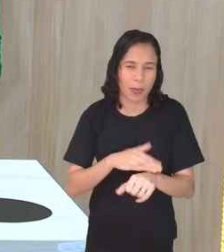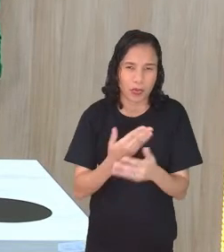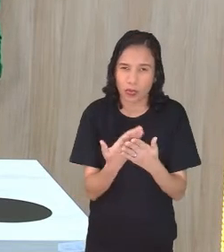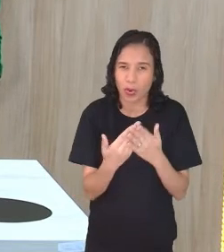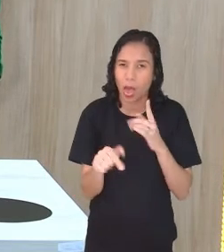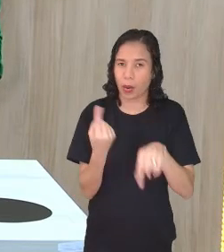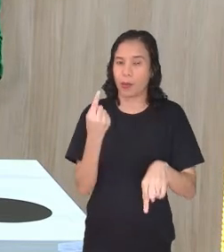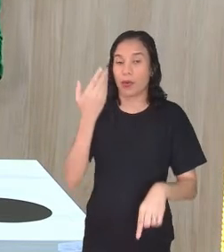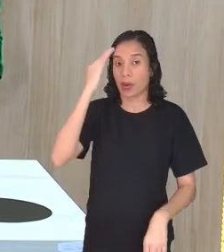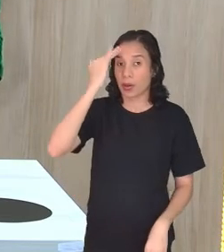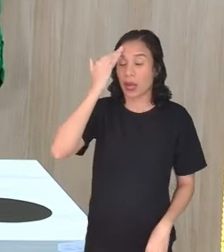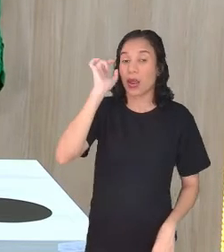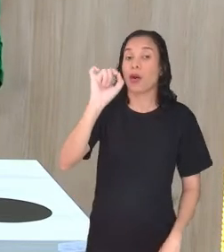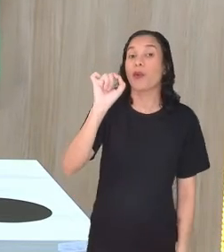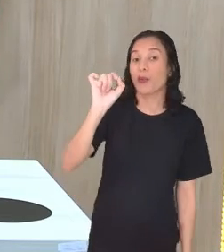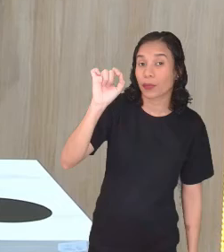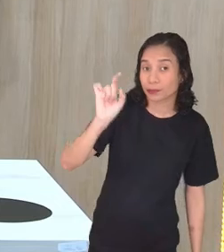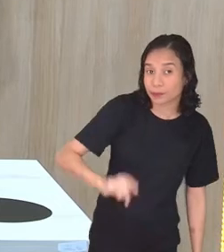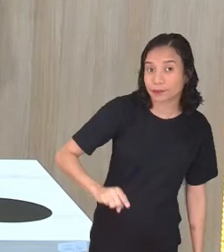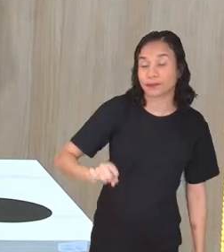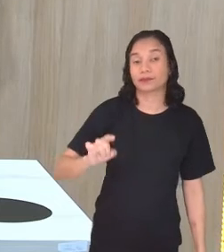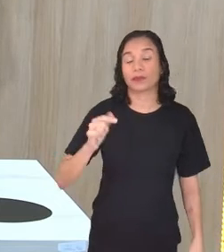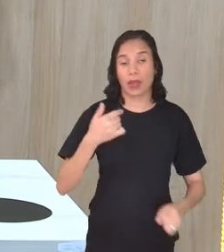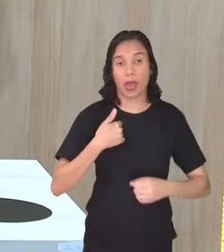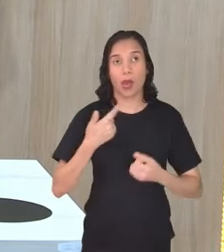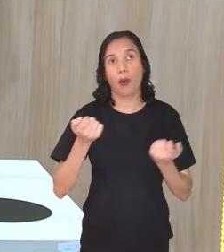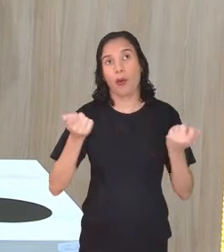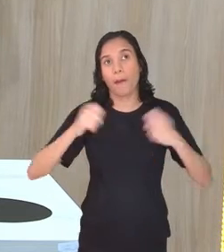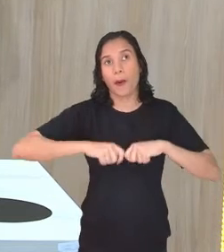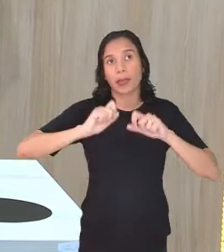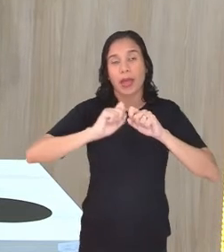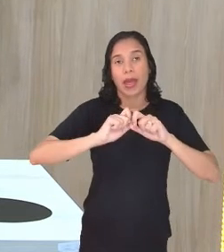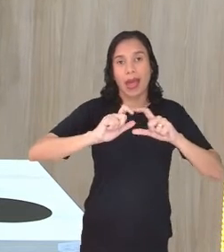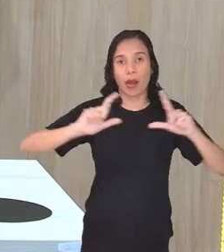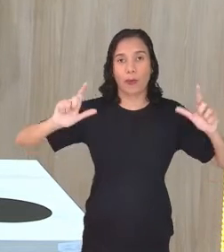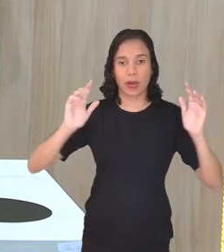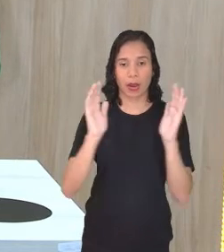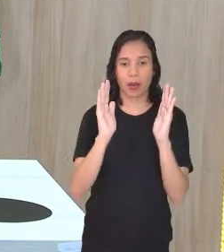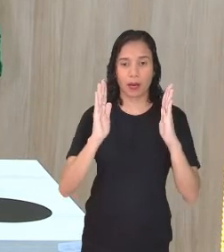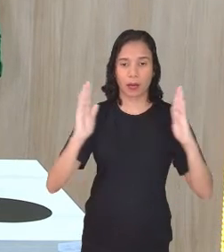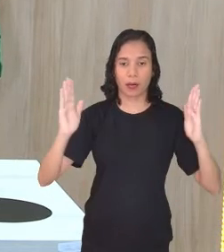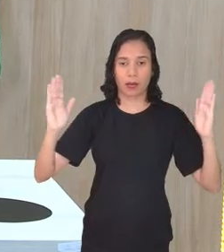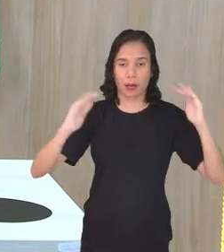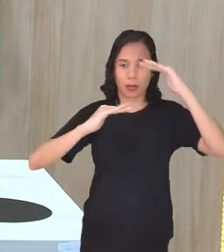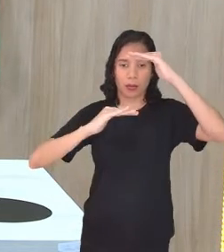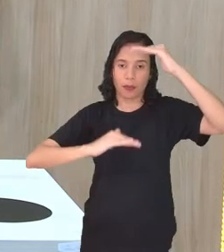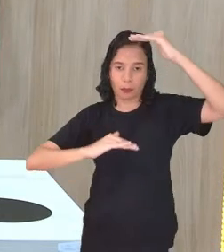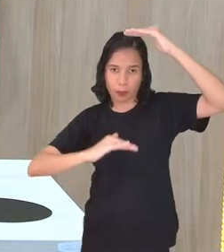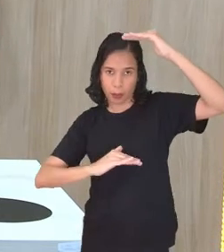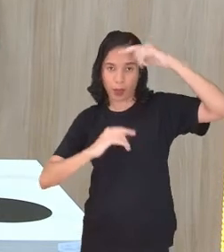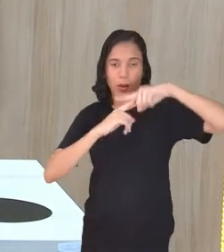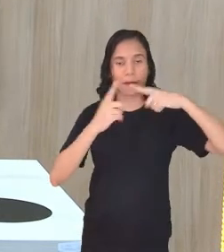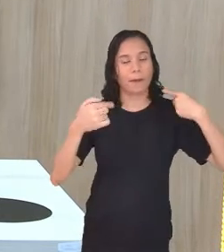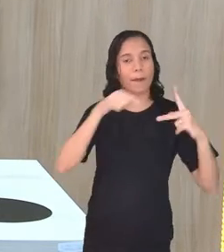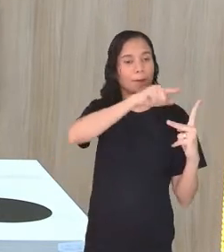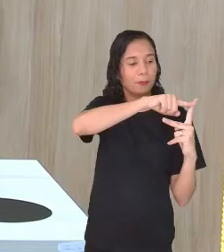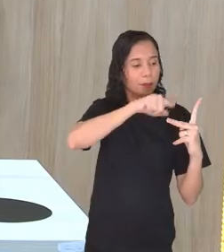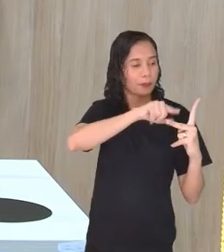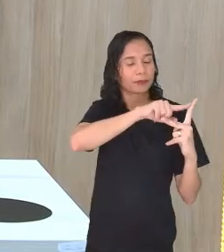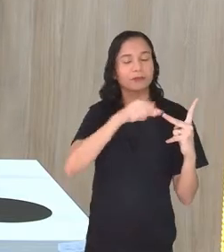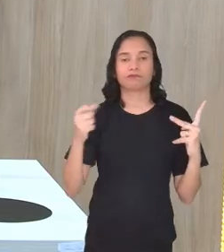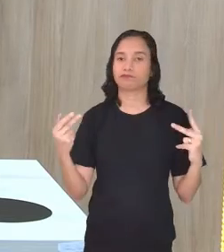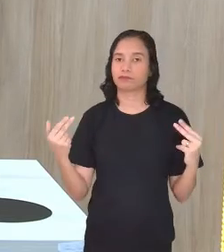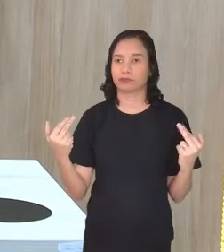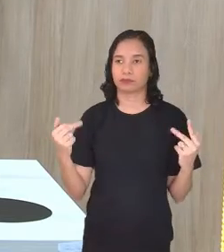que eu quero que vocês entendam é... Vou aumentar os lados na mesma proporção, mas eu vou permanecer